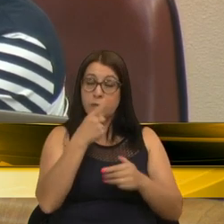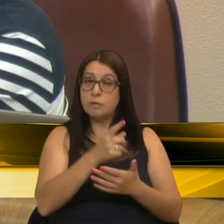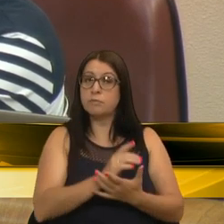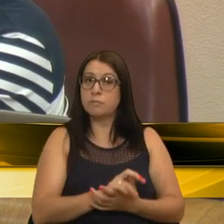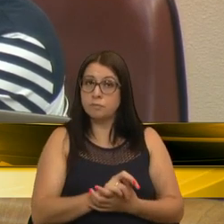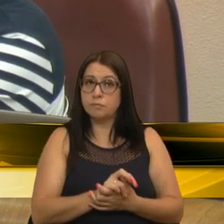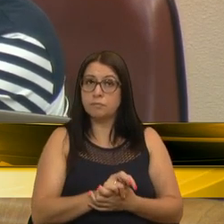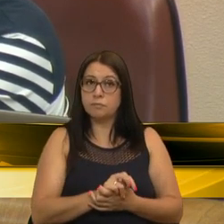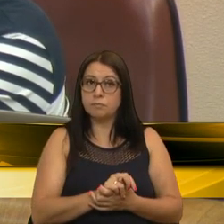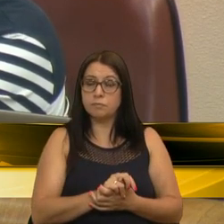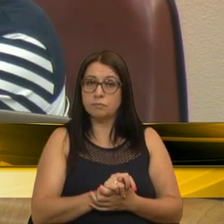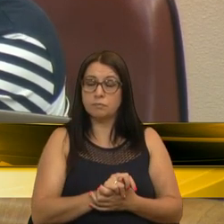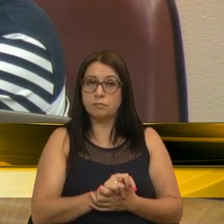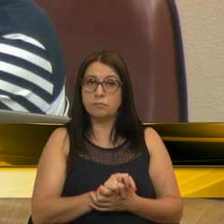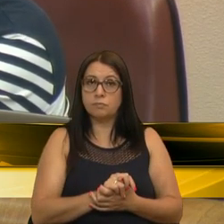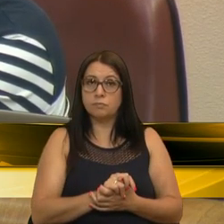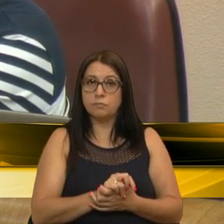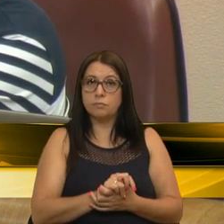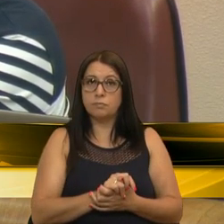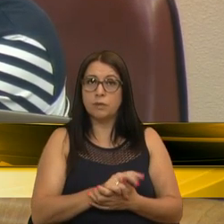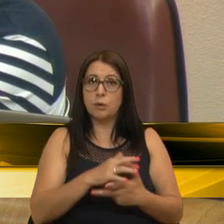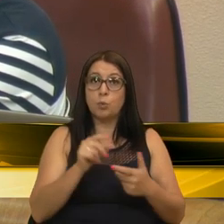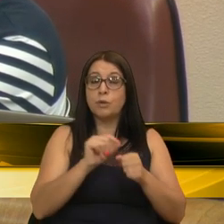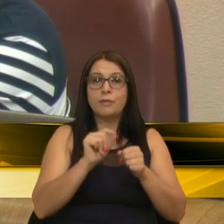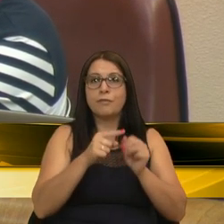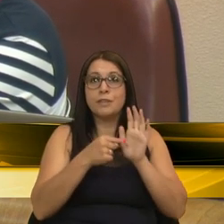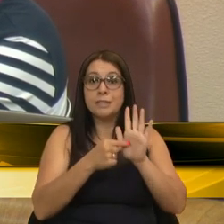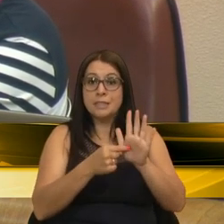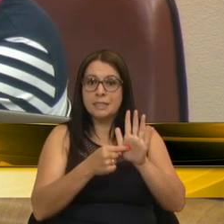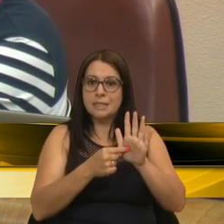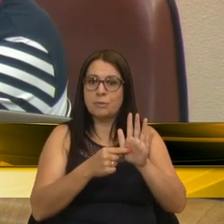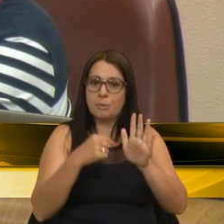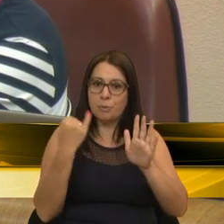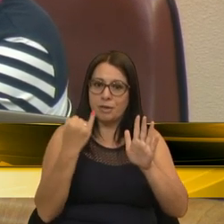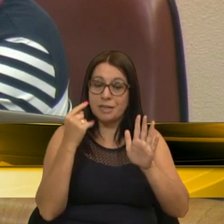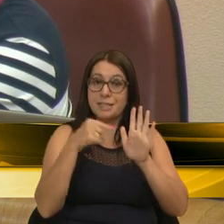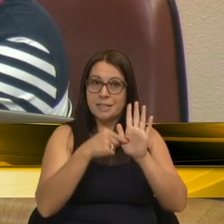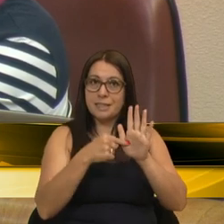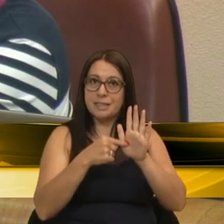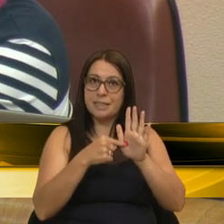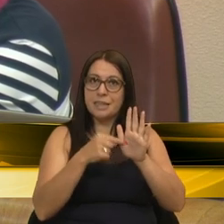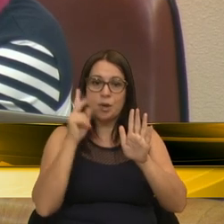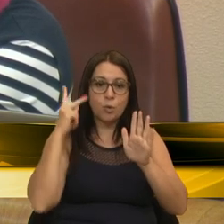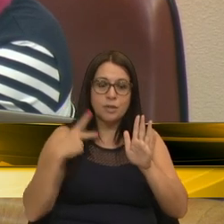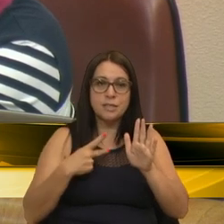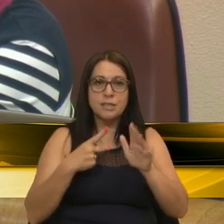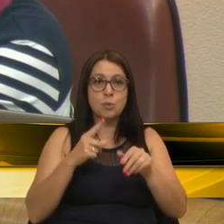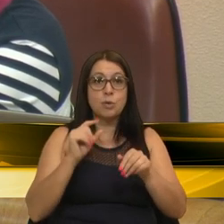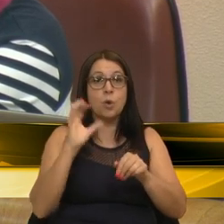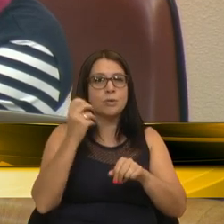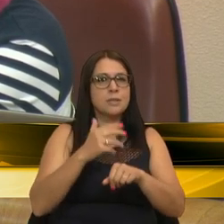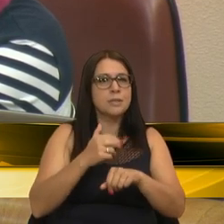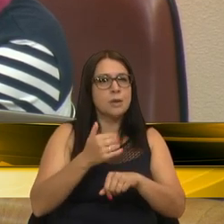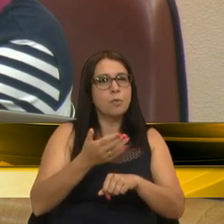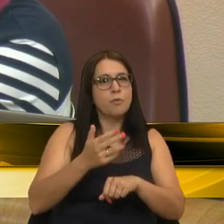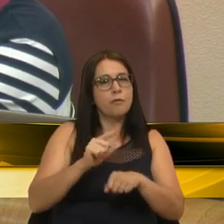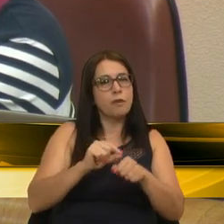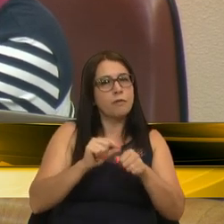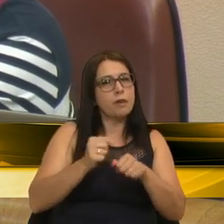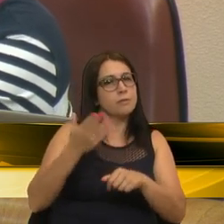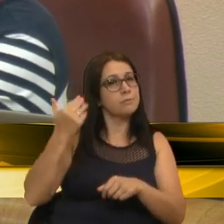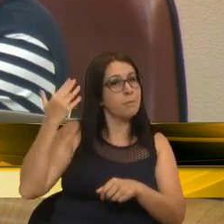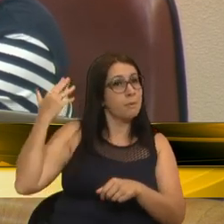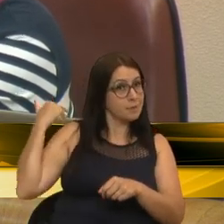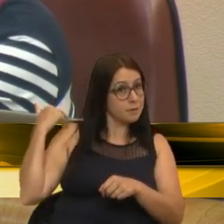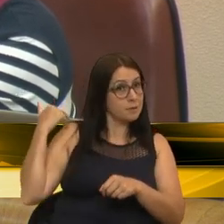que um ato de grandeza é reconhecer também o que foi feito de bom no passado e dar continuidade. E